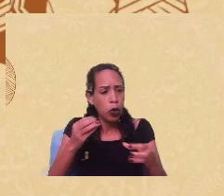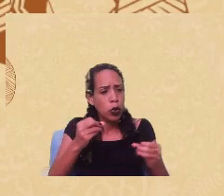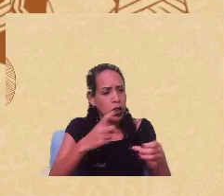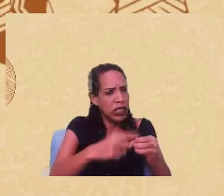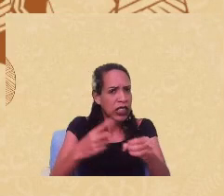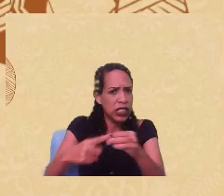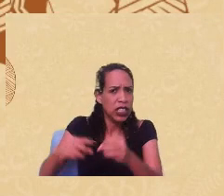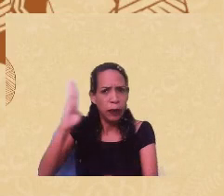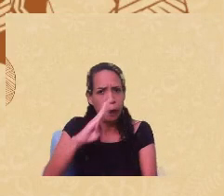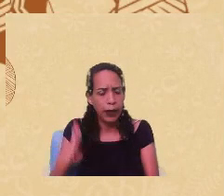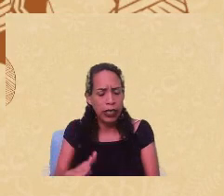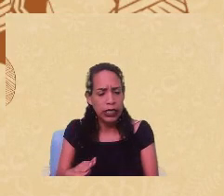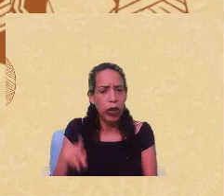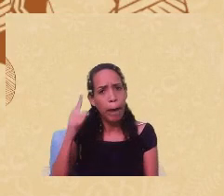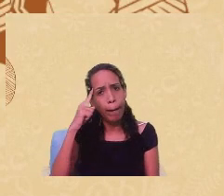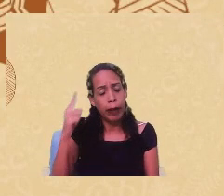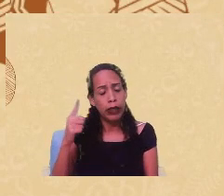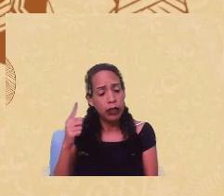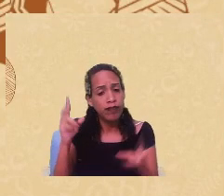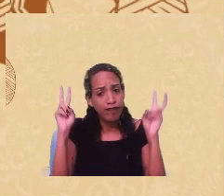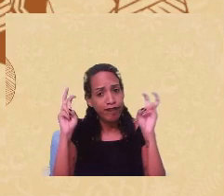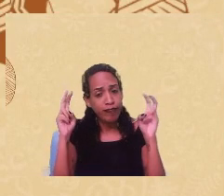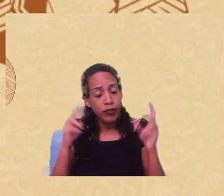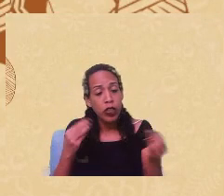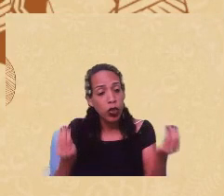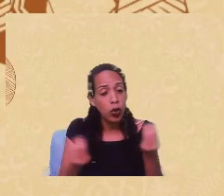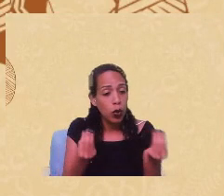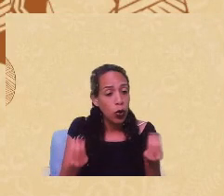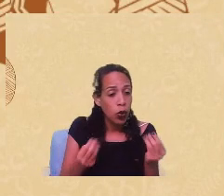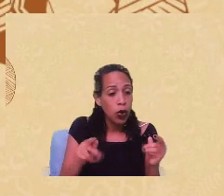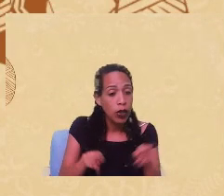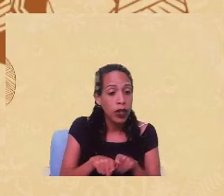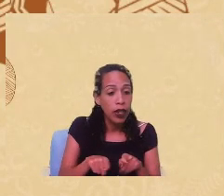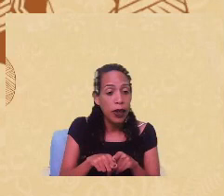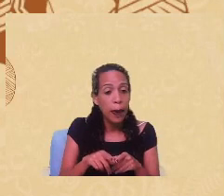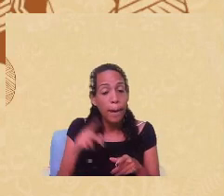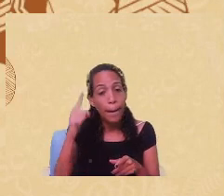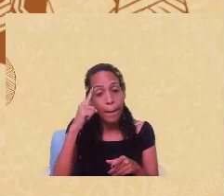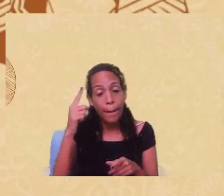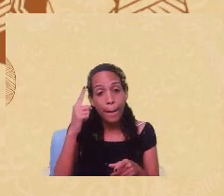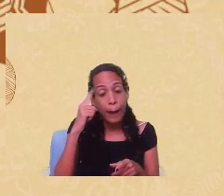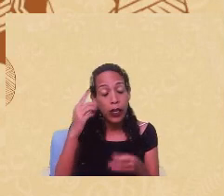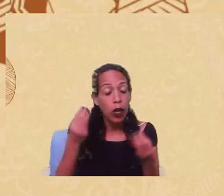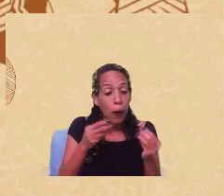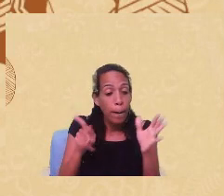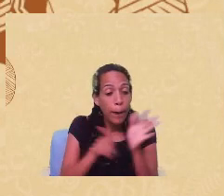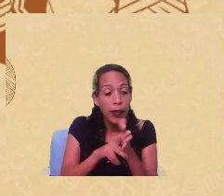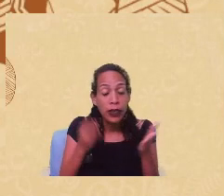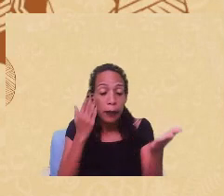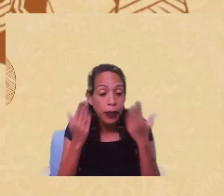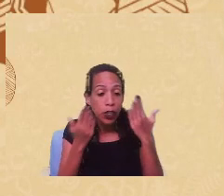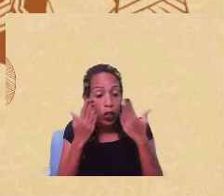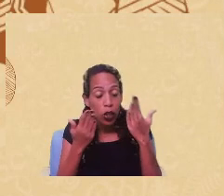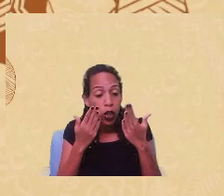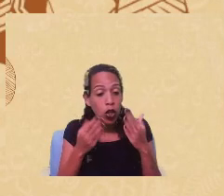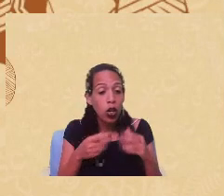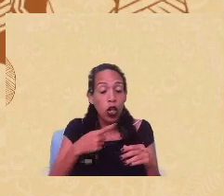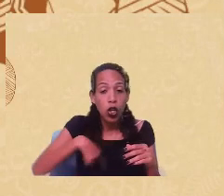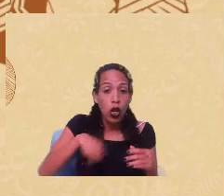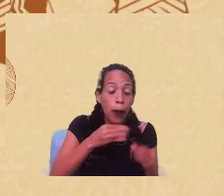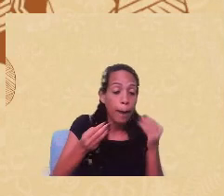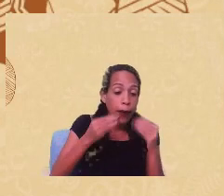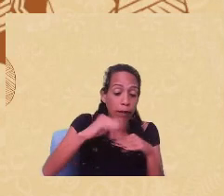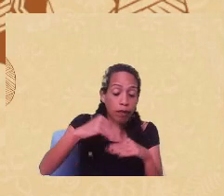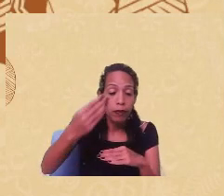para a gente pensar sobre isso, e no caso, para a gente pensar sobre também o nosso papel enquanto psicologia, enquanto psicóloga frente a essas